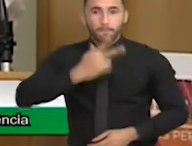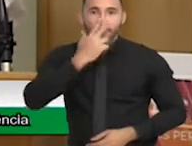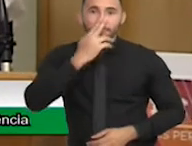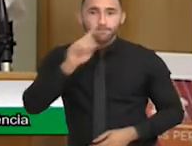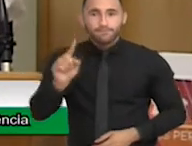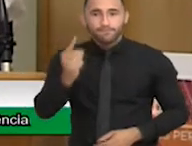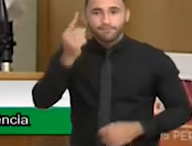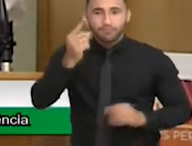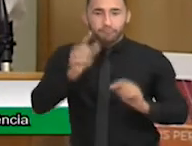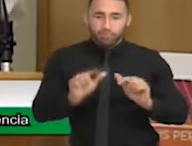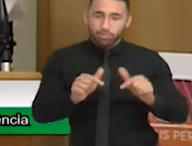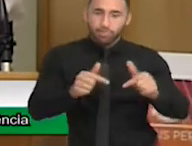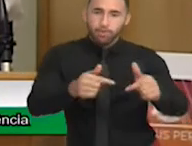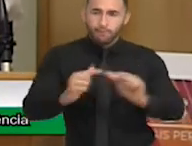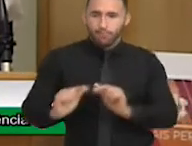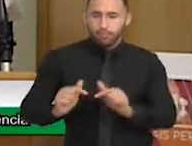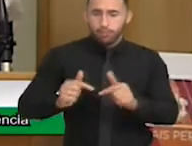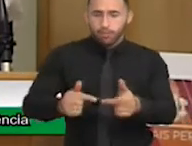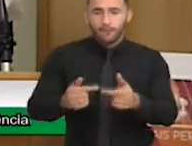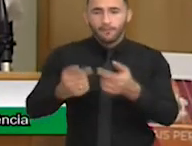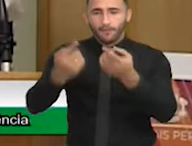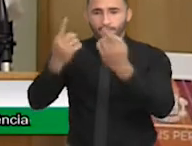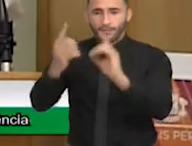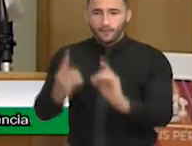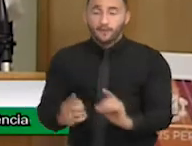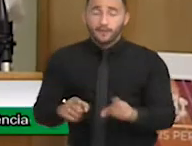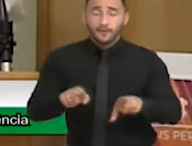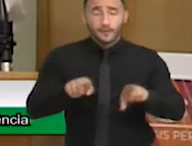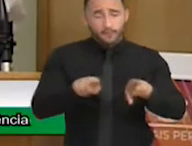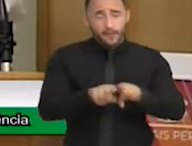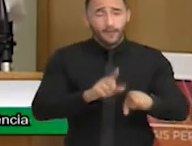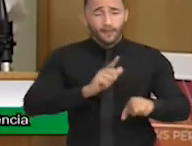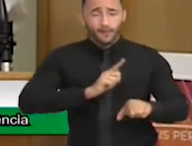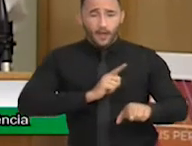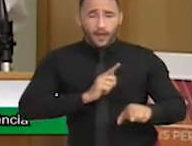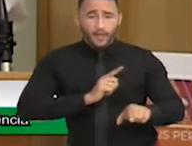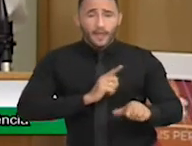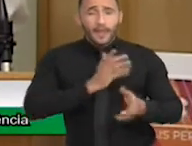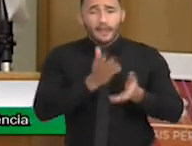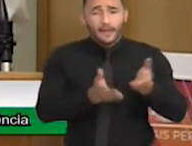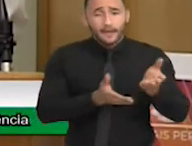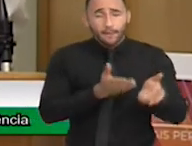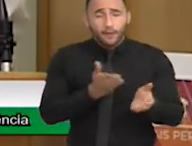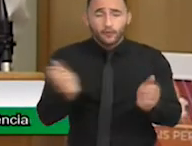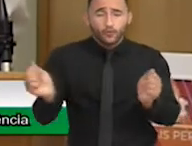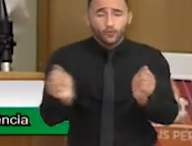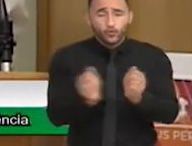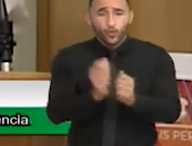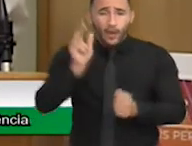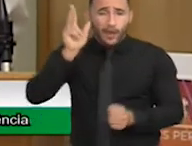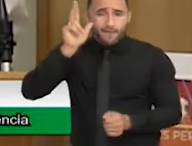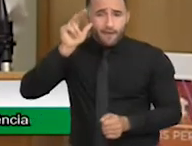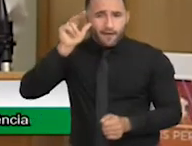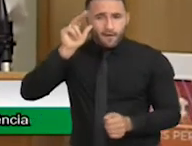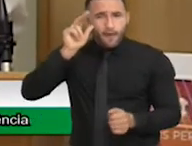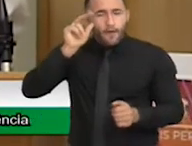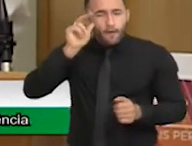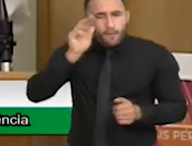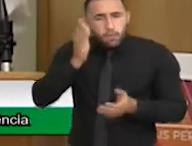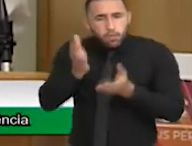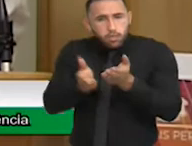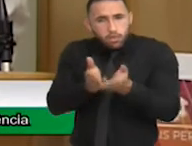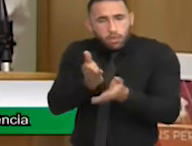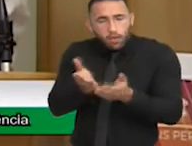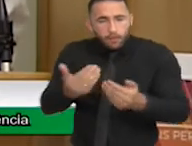dizer, nós temos ainda serviços de ecoterapia, hidroterapia, oferecido para as crianças com deficiência, com